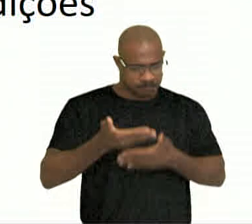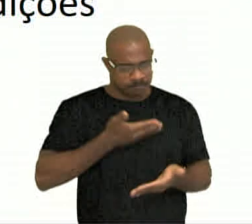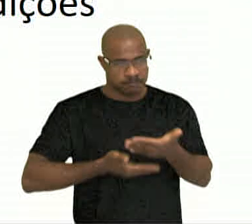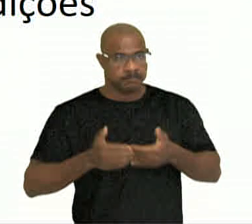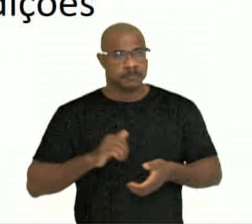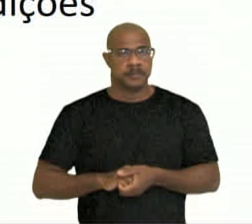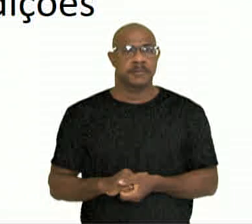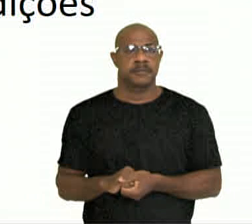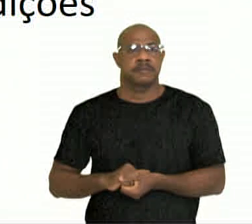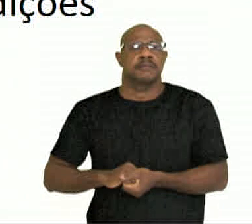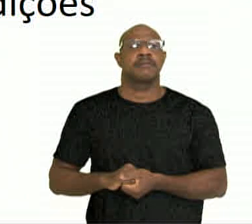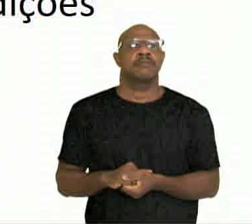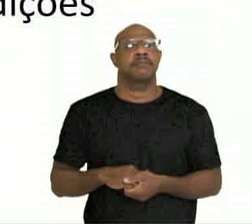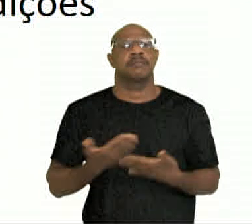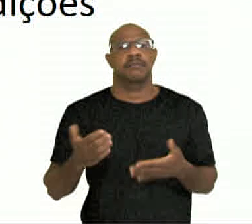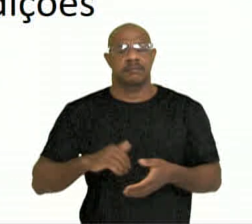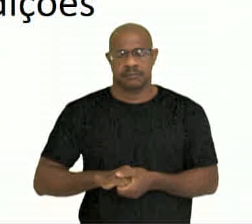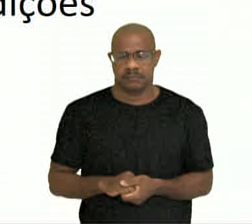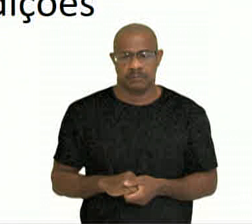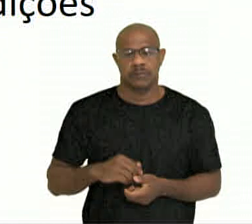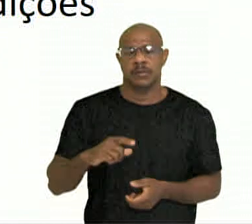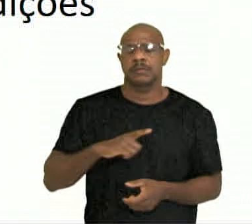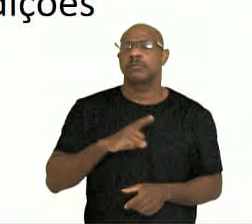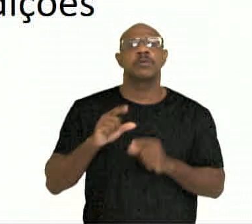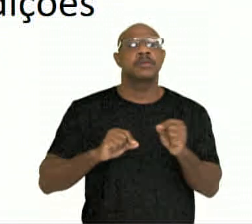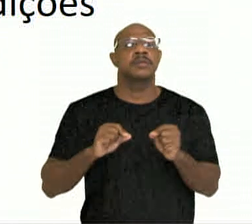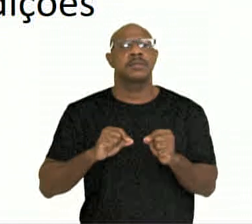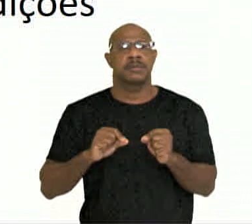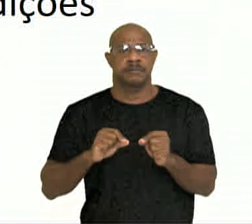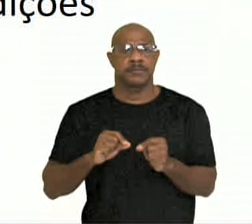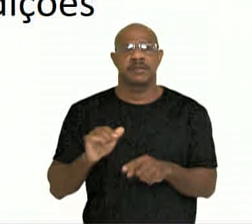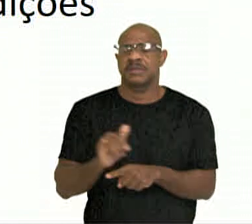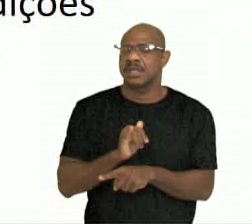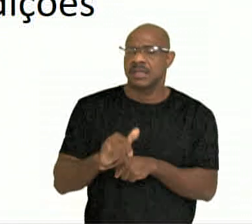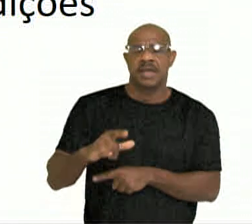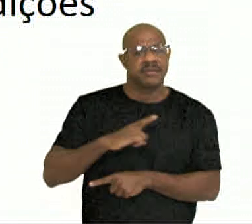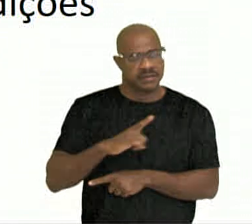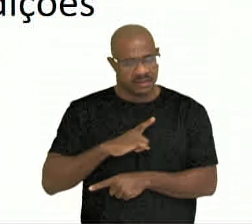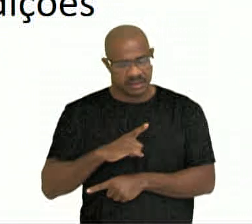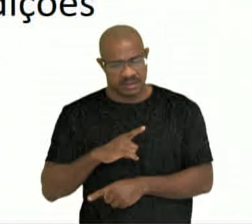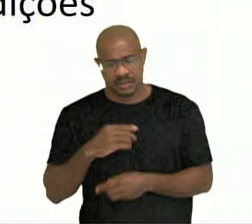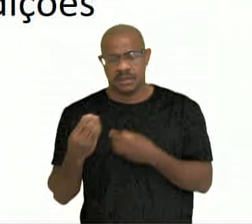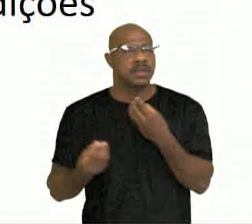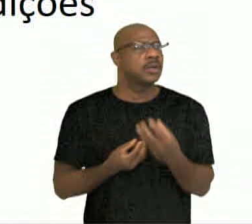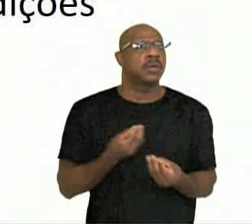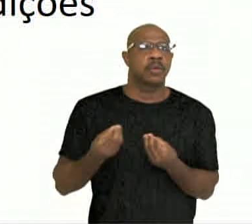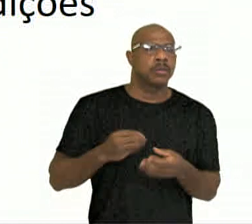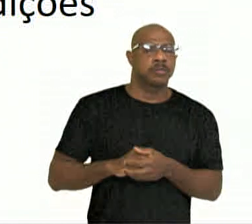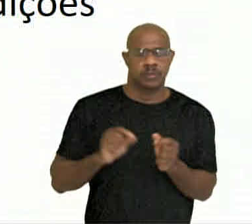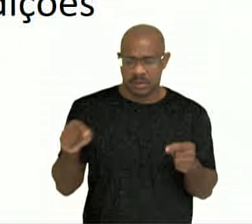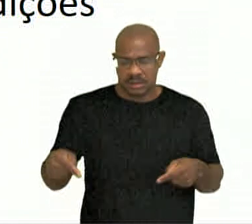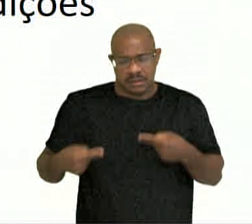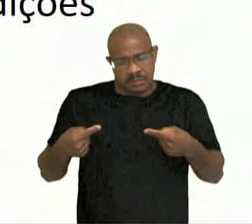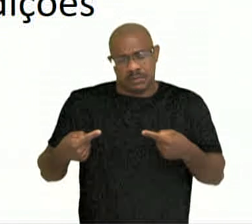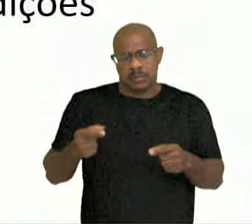Que alternativas existem para tal? Como suscitar desafios para que o